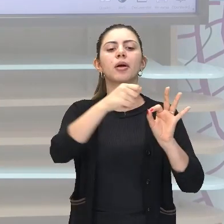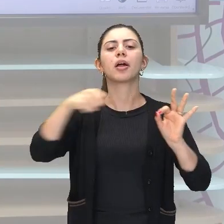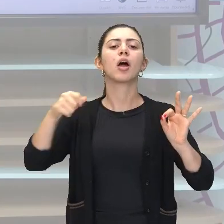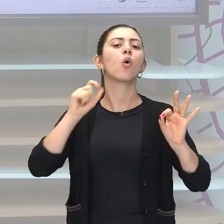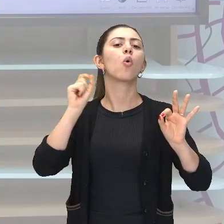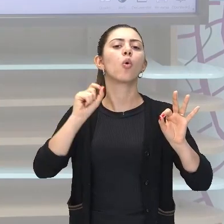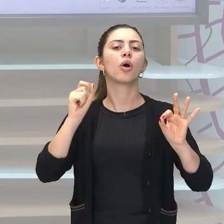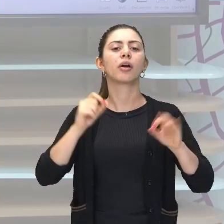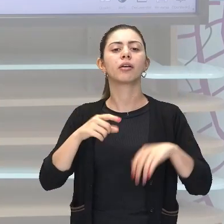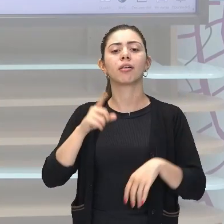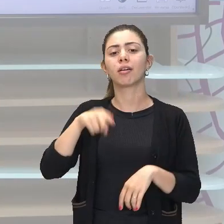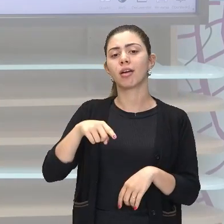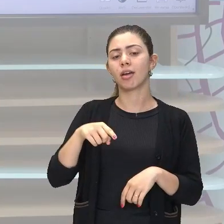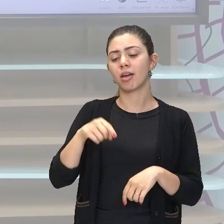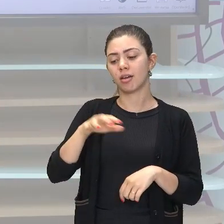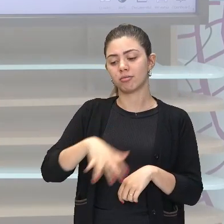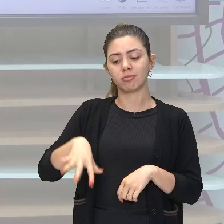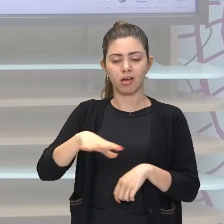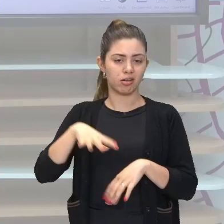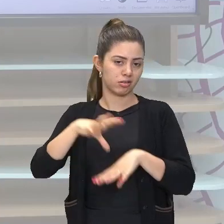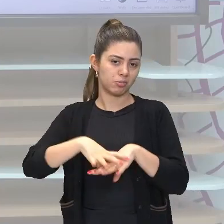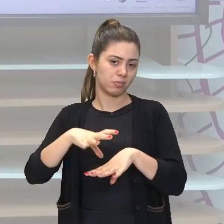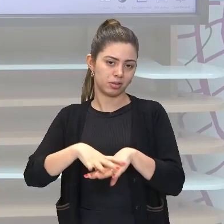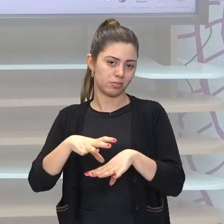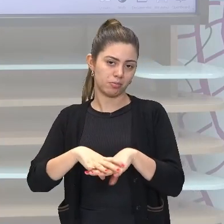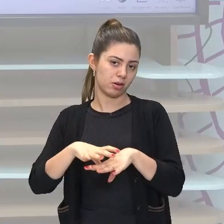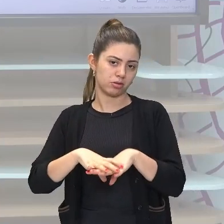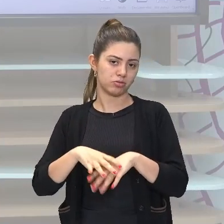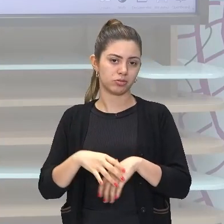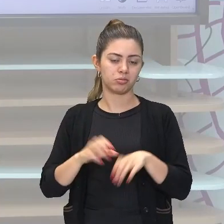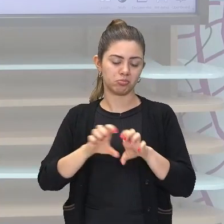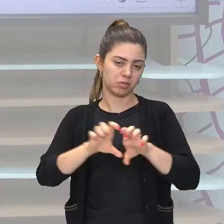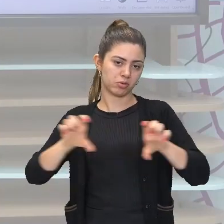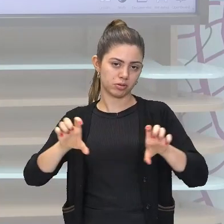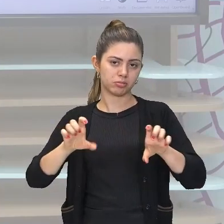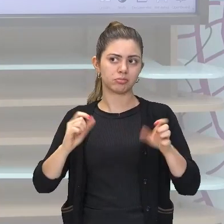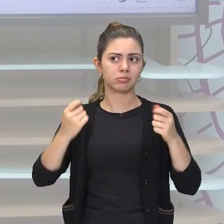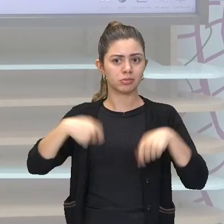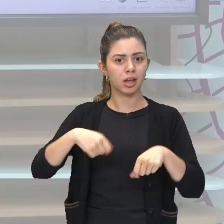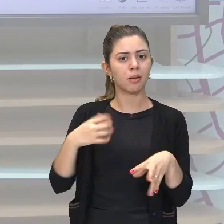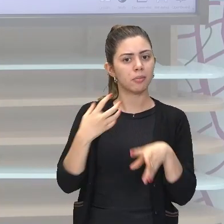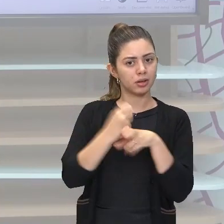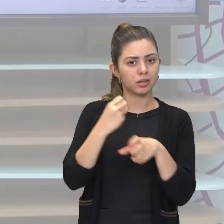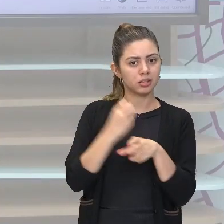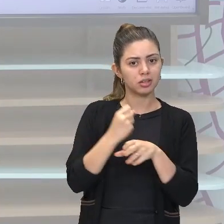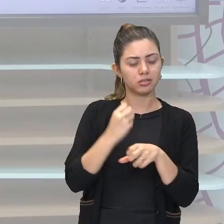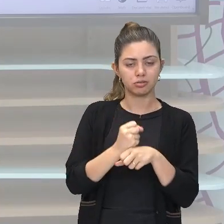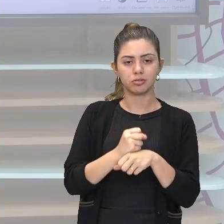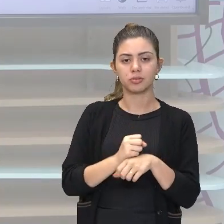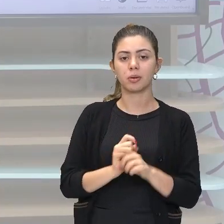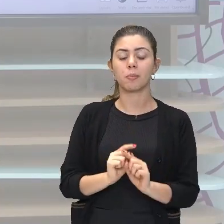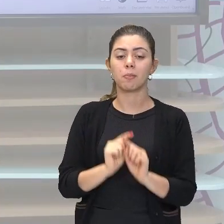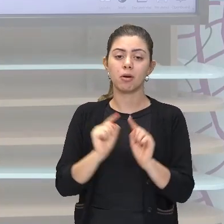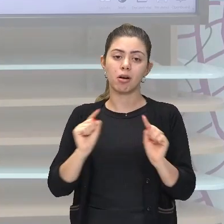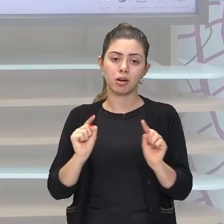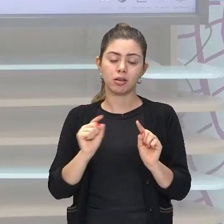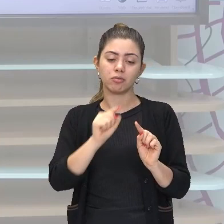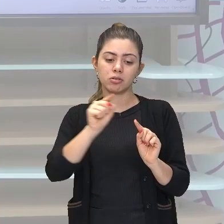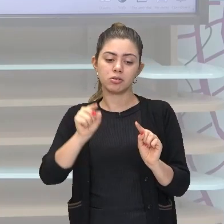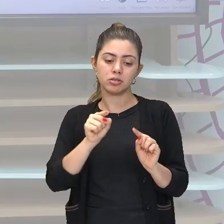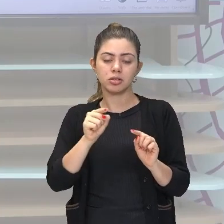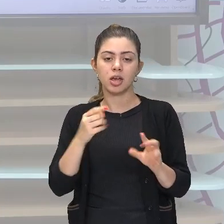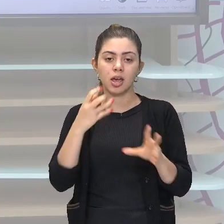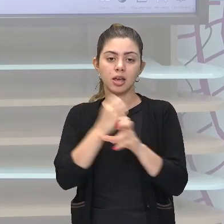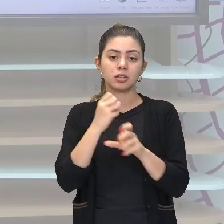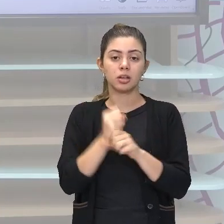escrevendo expressões algébricas. Podíamos resolver? Poderíamos resolver. Mas você só resolve